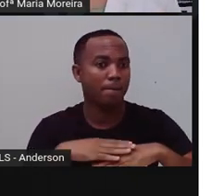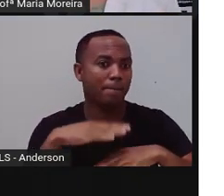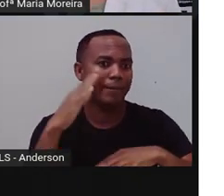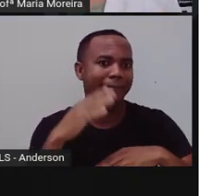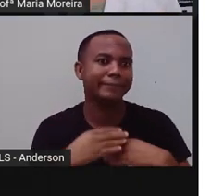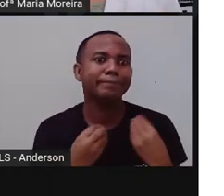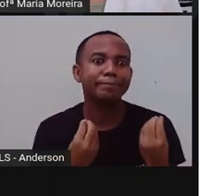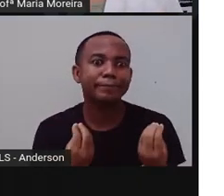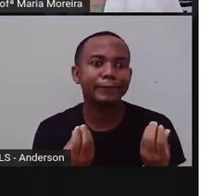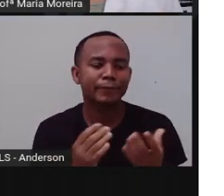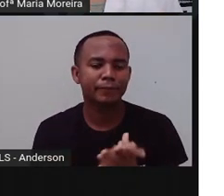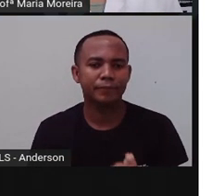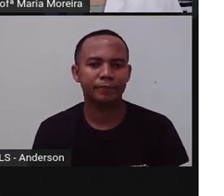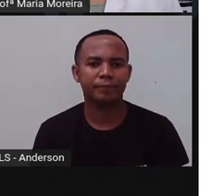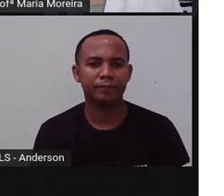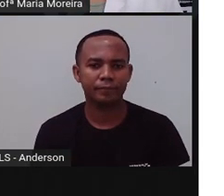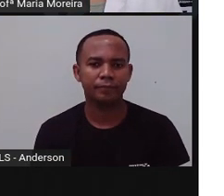tempo?